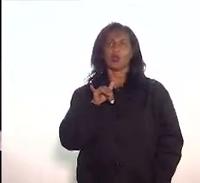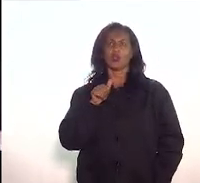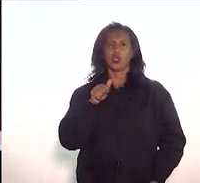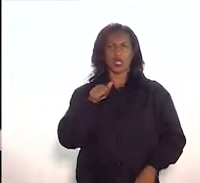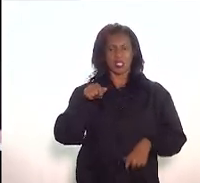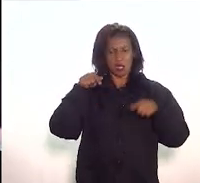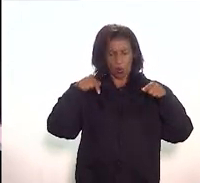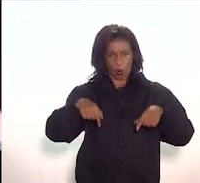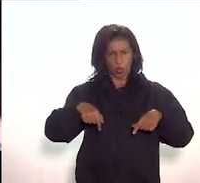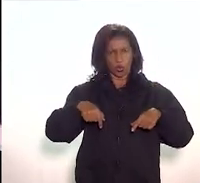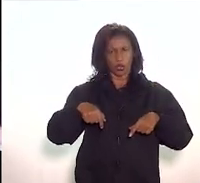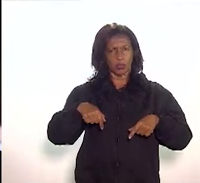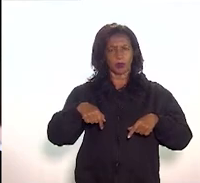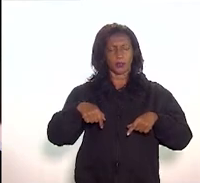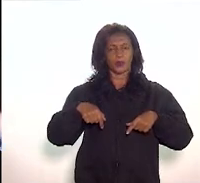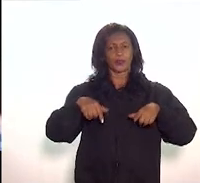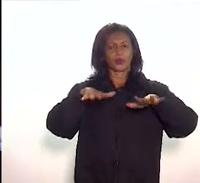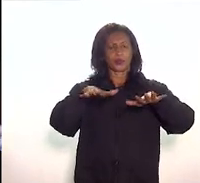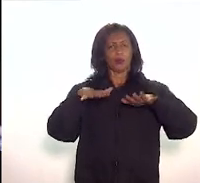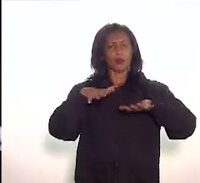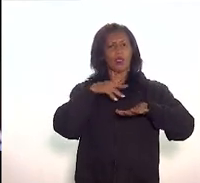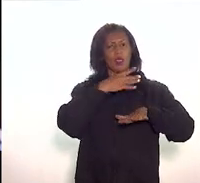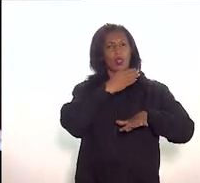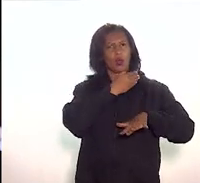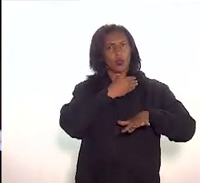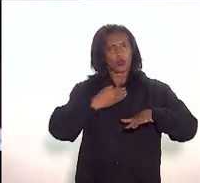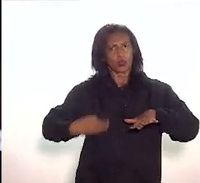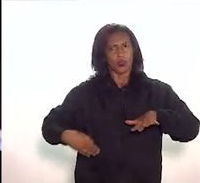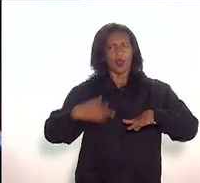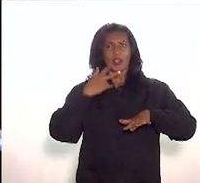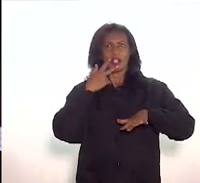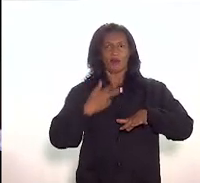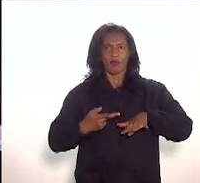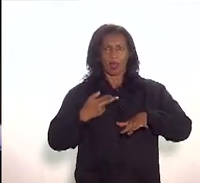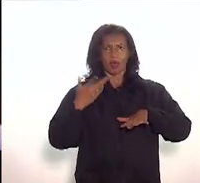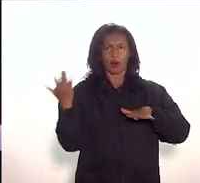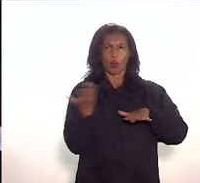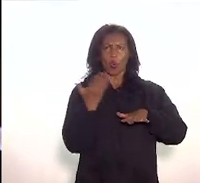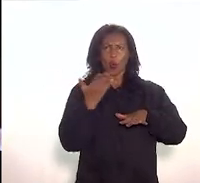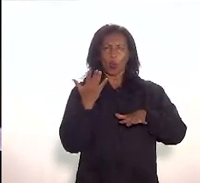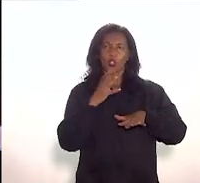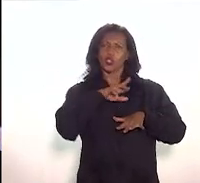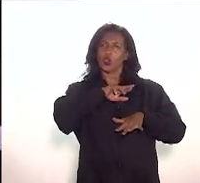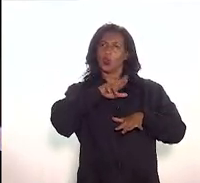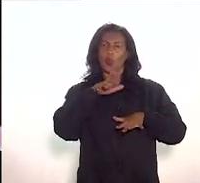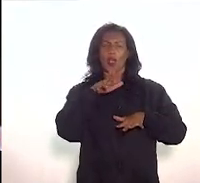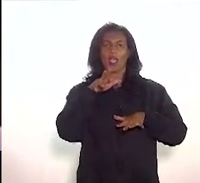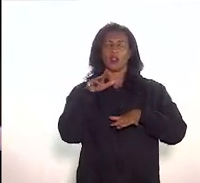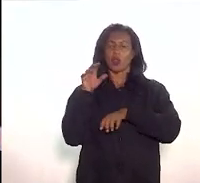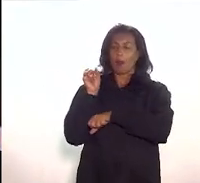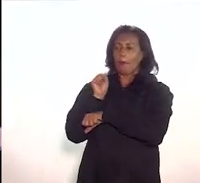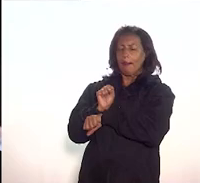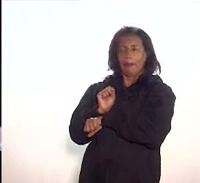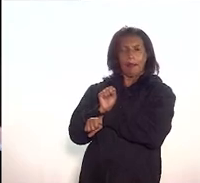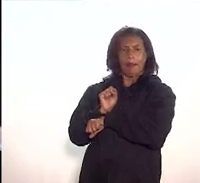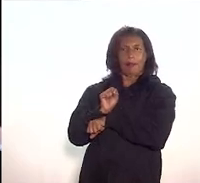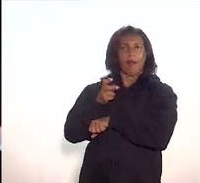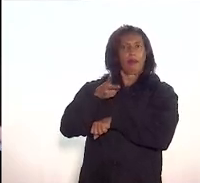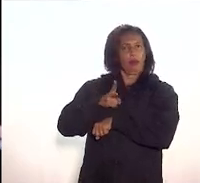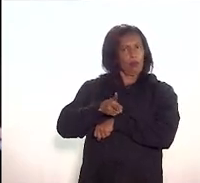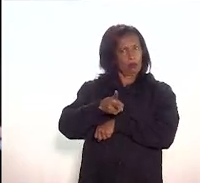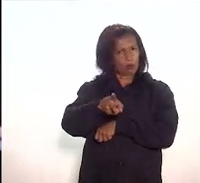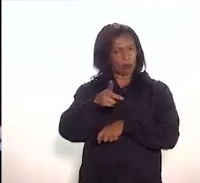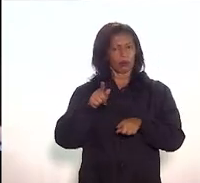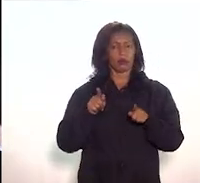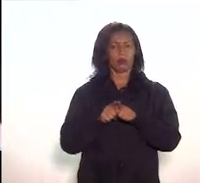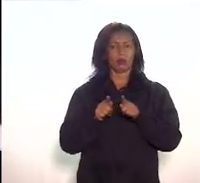museu ser uma construção coletiva, mas ela chama a atenção dessa necessidade não passar de forma, não ficar não passando. E aí, eu queria